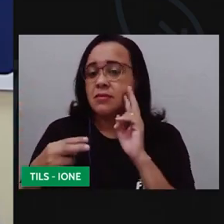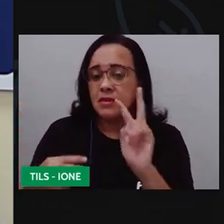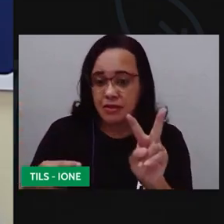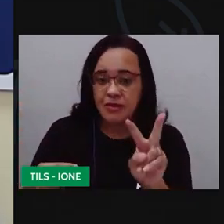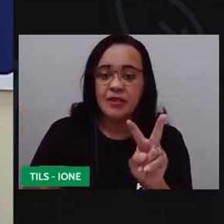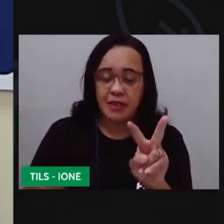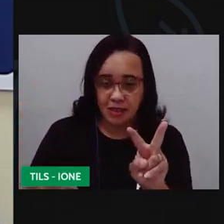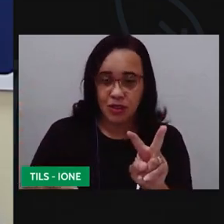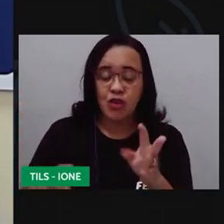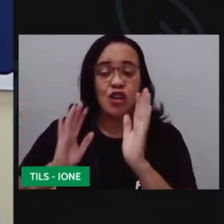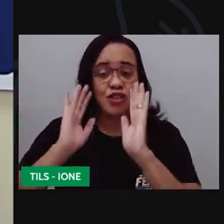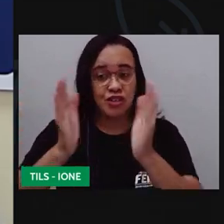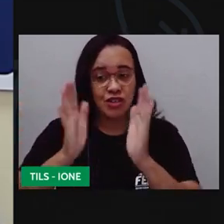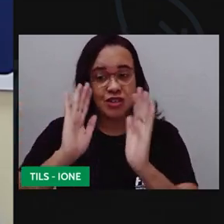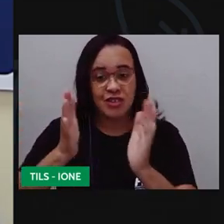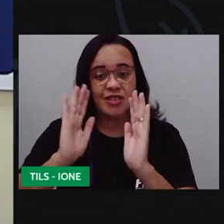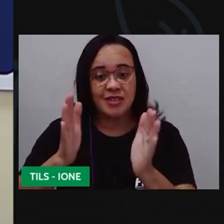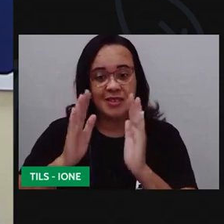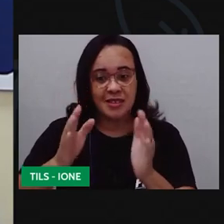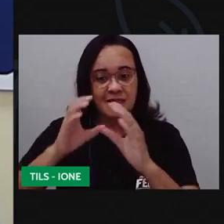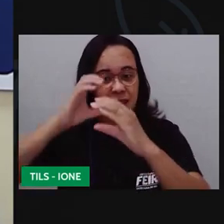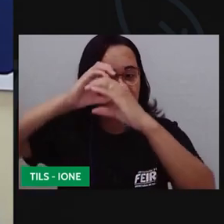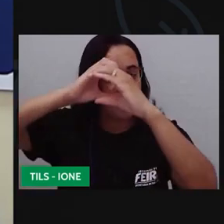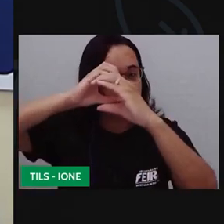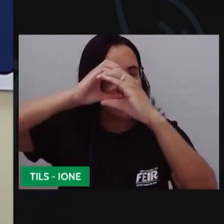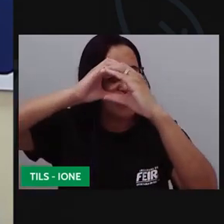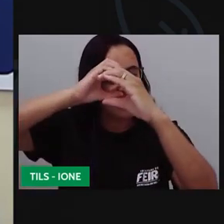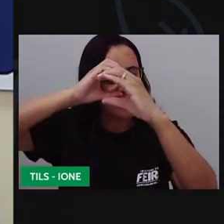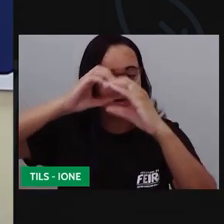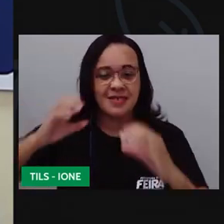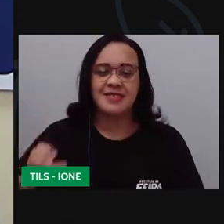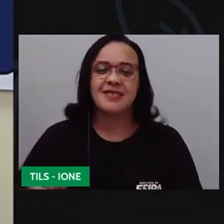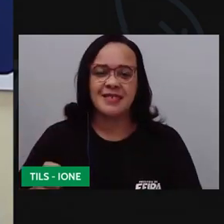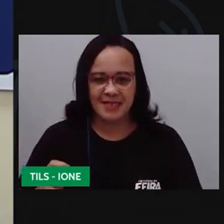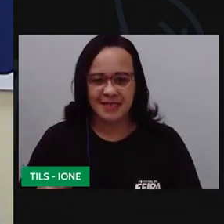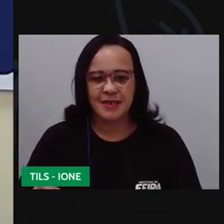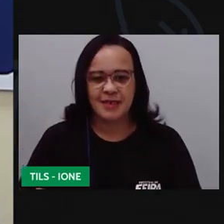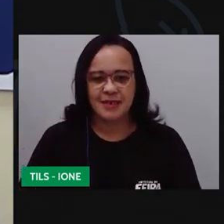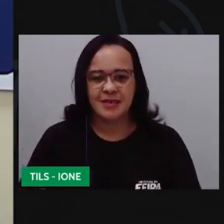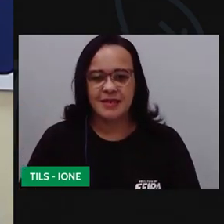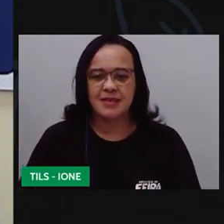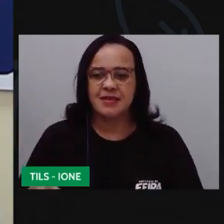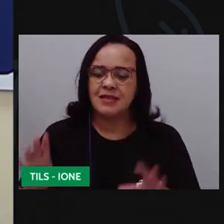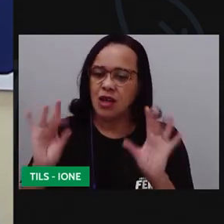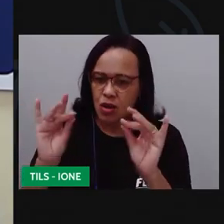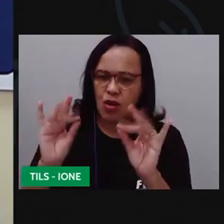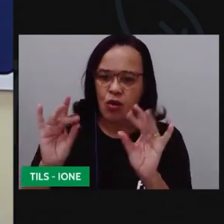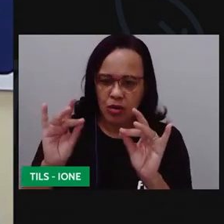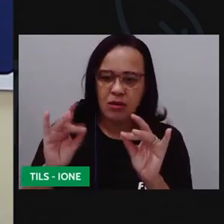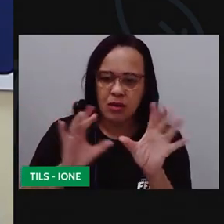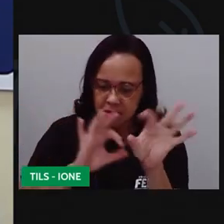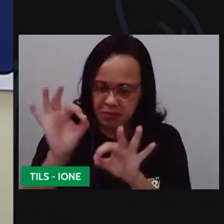já temos isso aqui né formadinho a pró essa pontinha aqui ó passa uma colinha